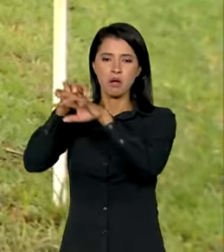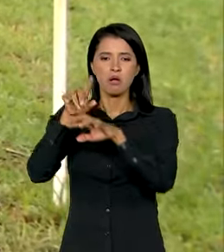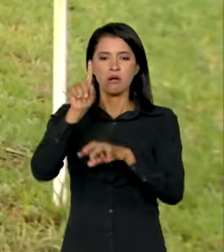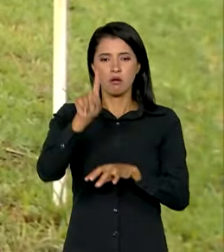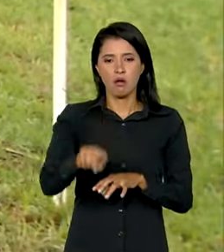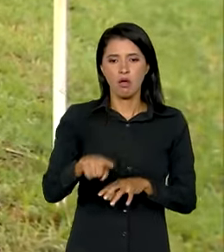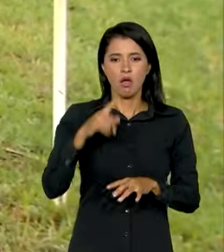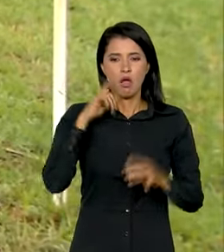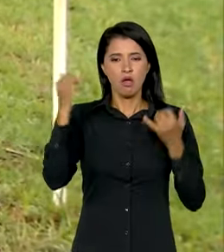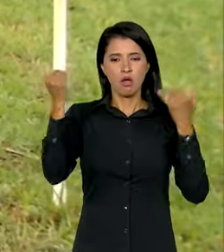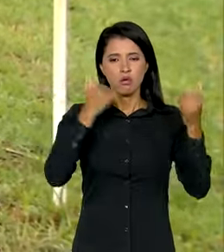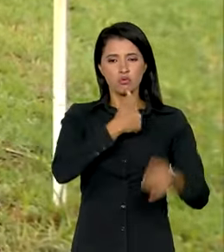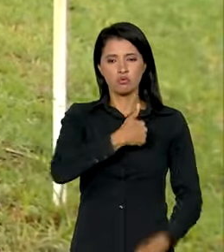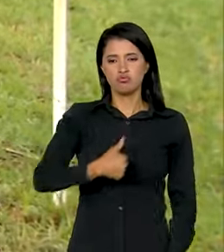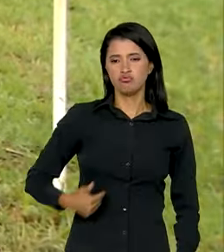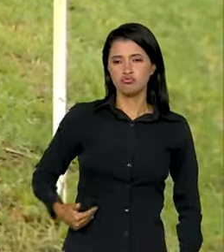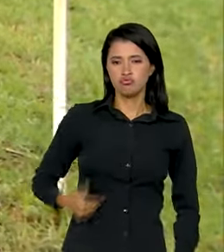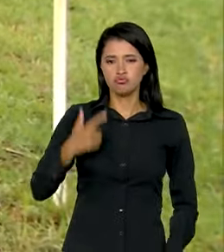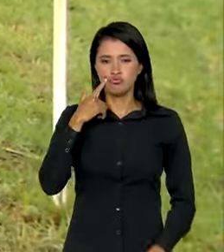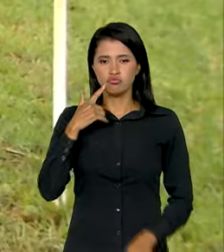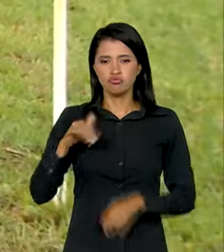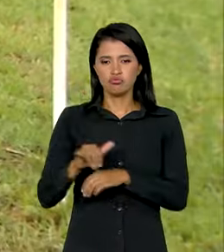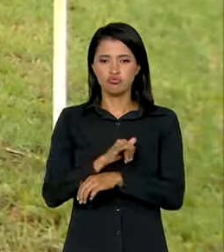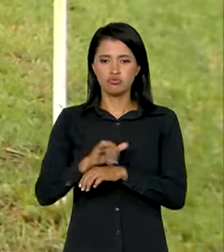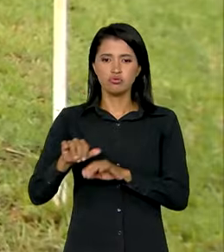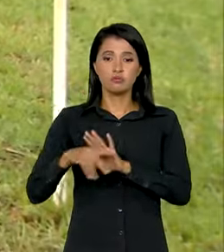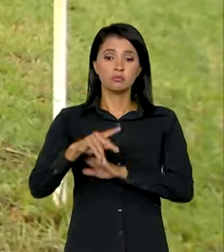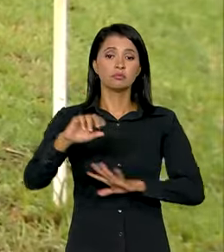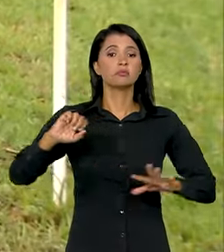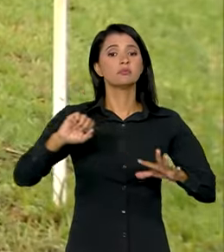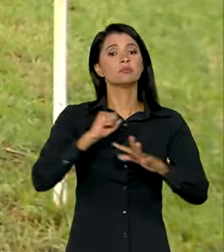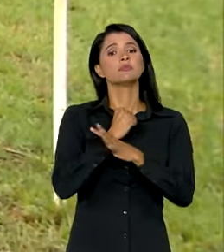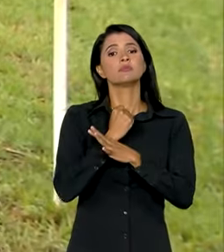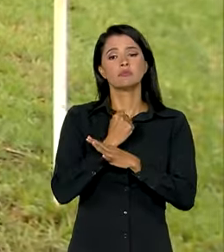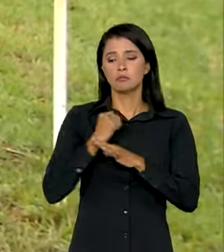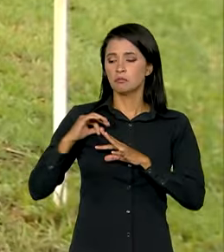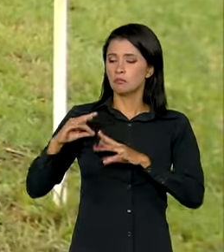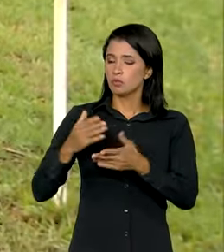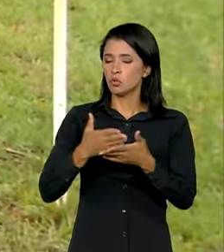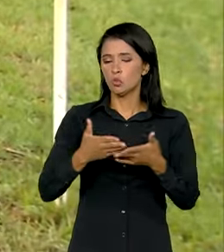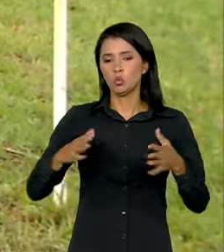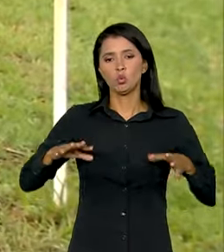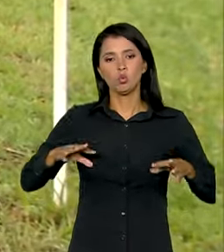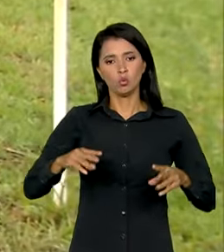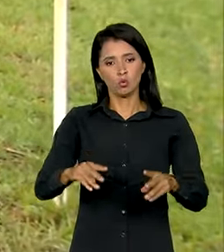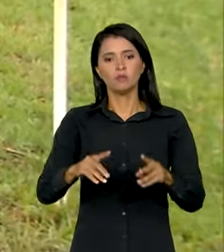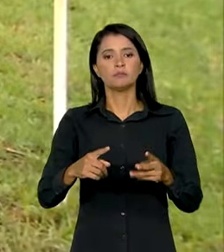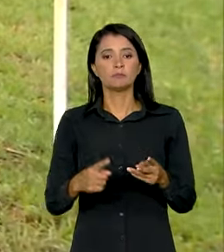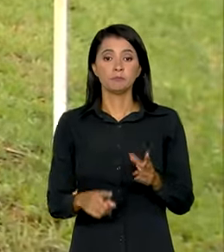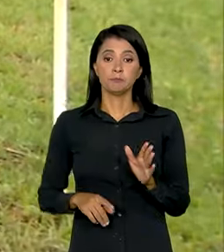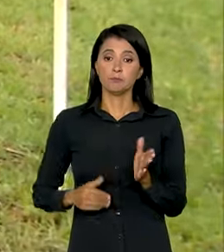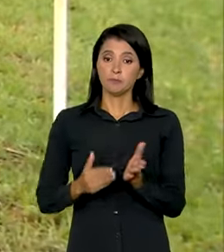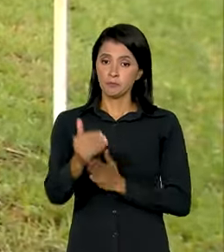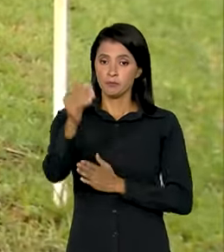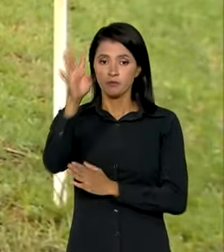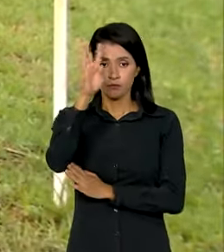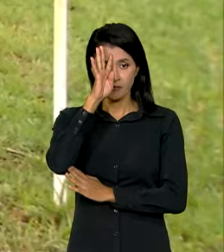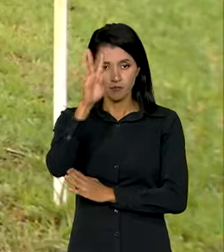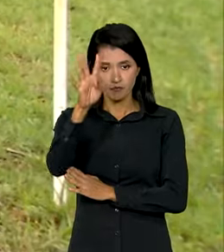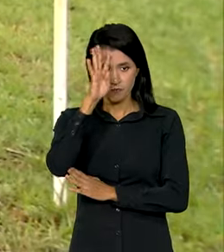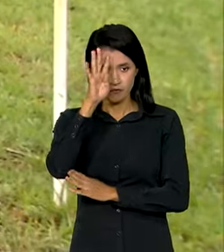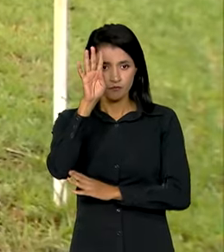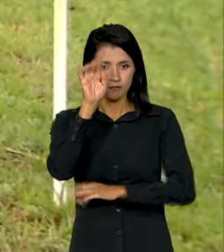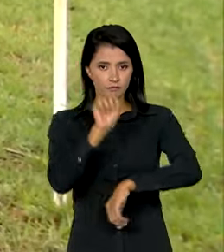fez o governo estender medidas extras de segurança para todas elas. Desde quarta-feira, estão